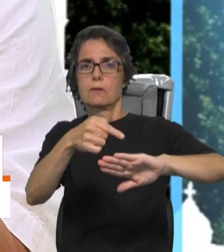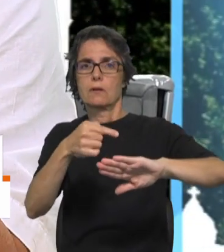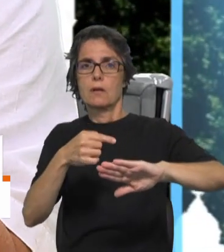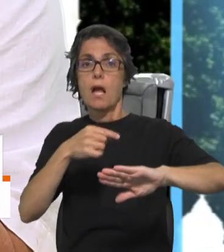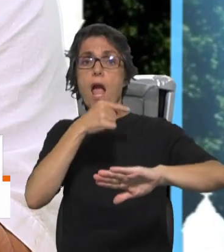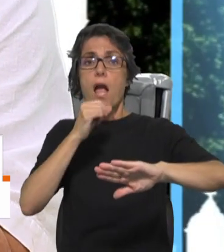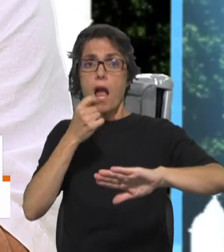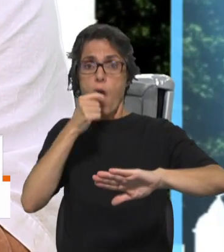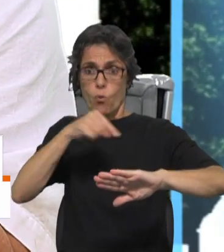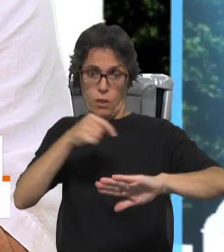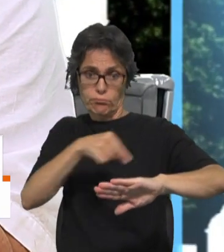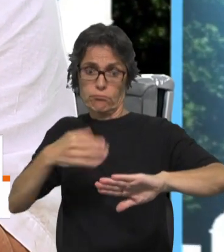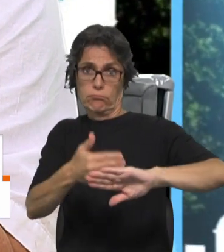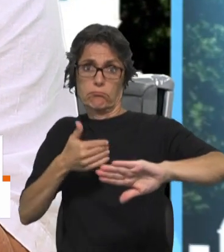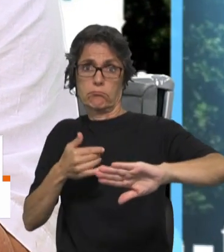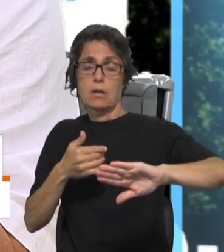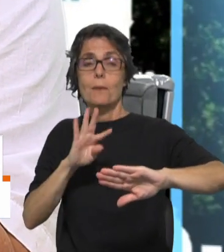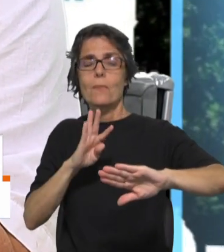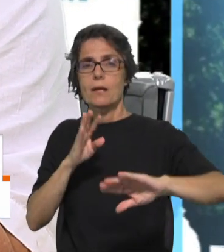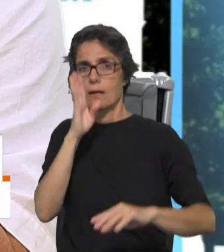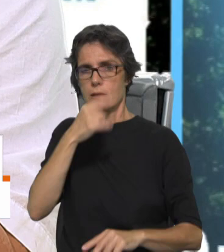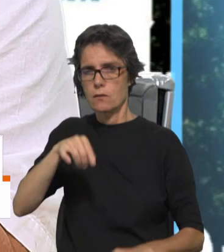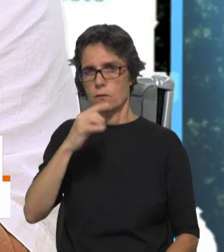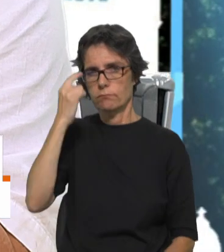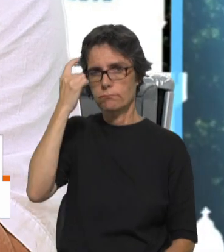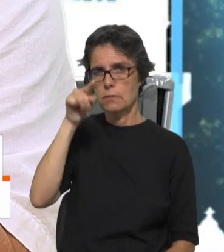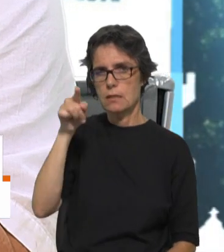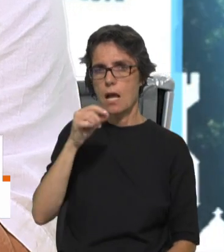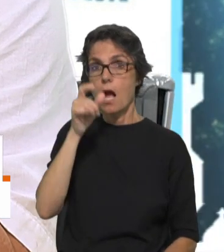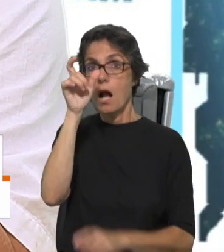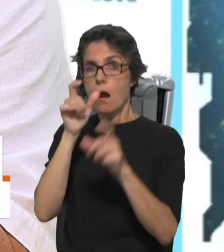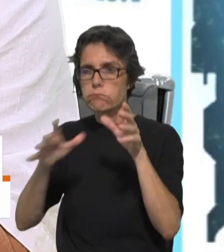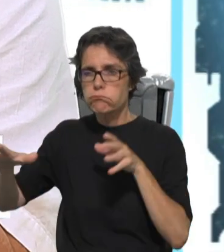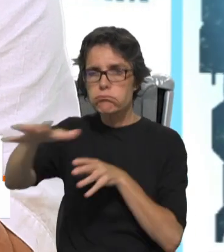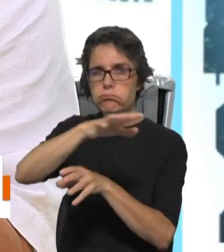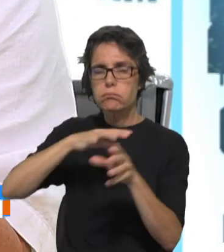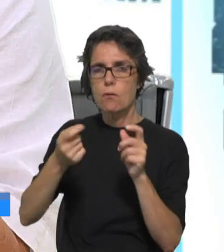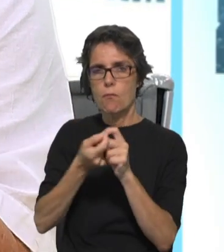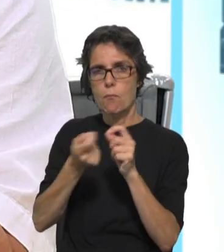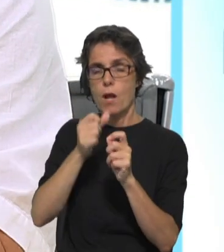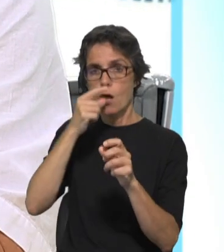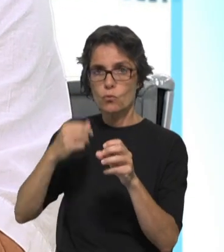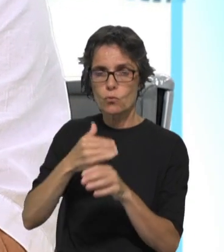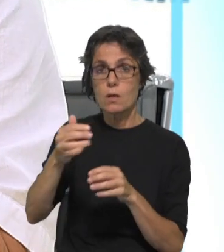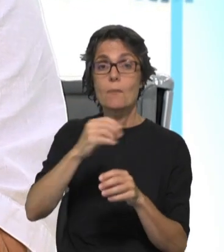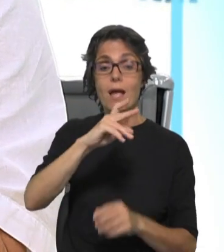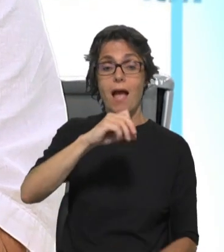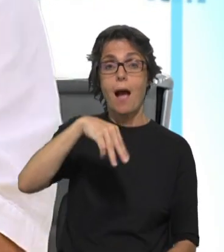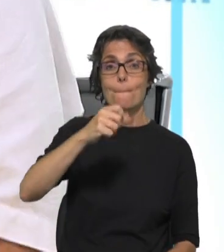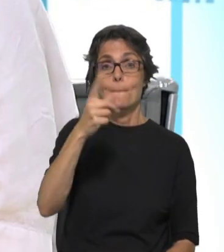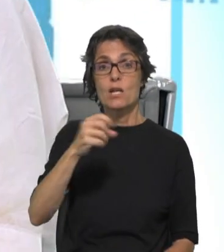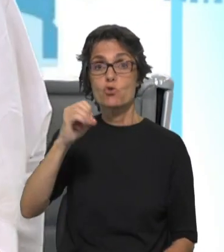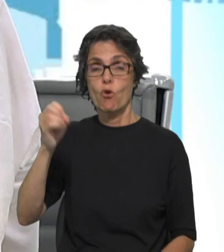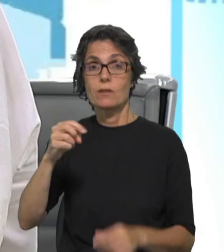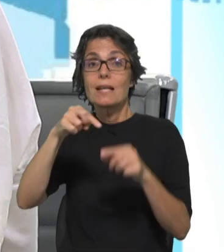separação. Mas se nós, por exemplo, tivermos presentes aqueles povos que vivem ao pé dos rios, por exemplo, a Amazónia, o rio não se para,